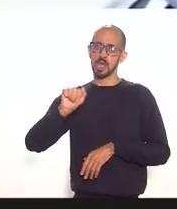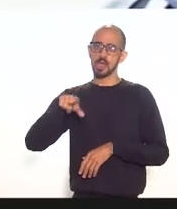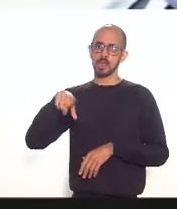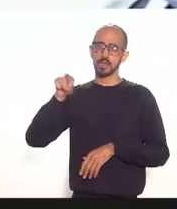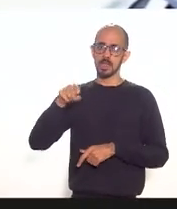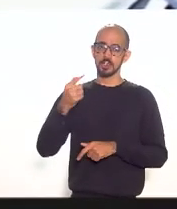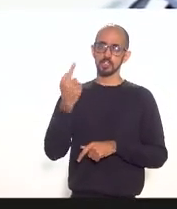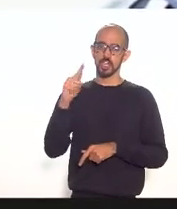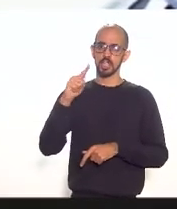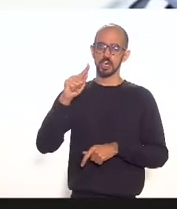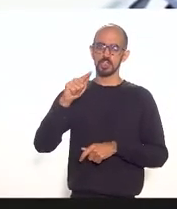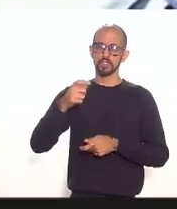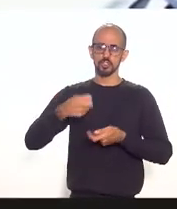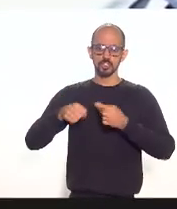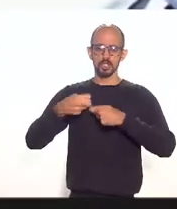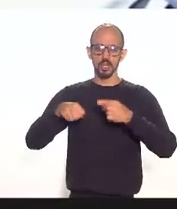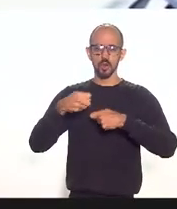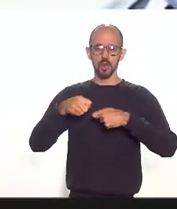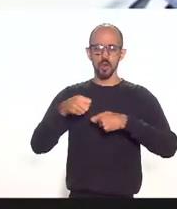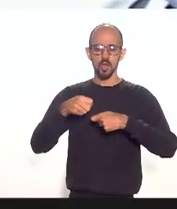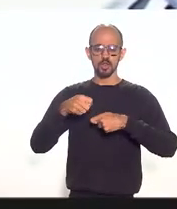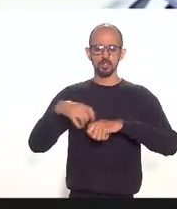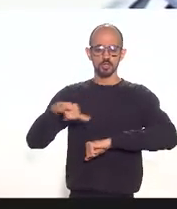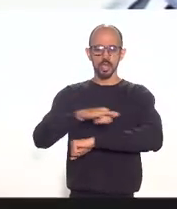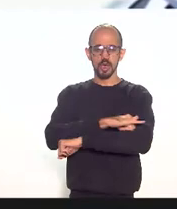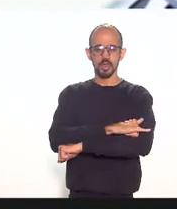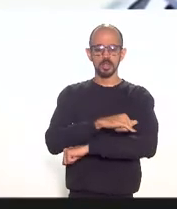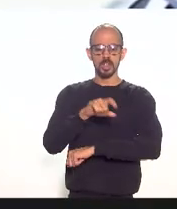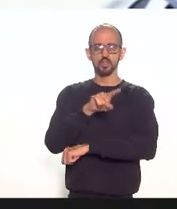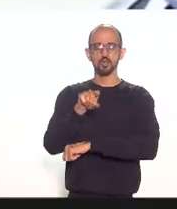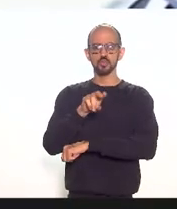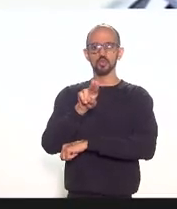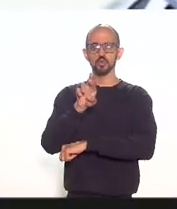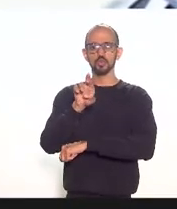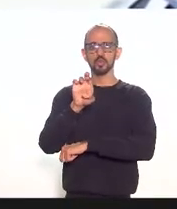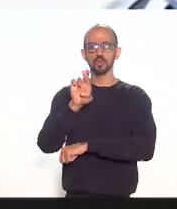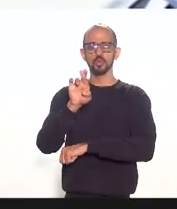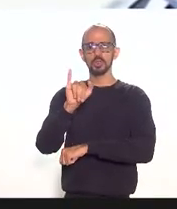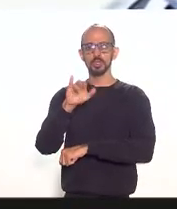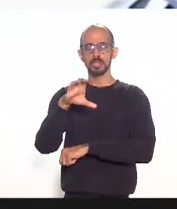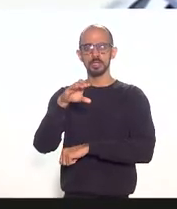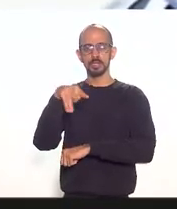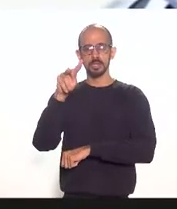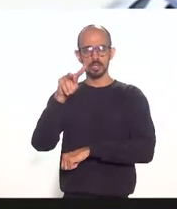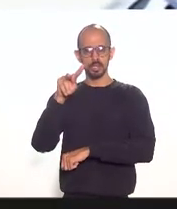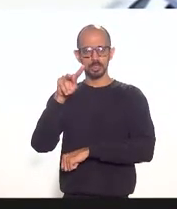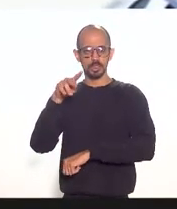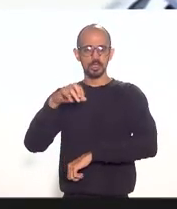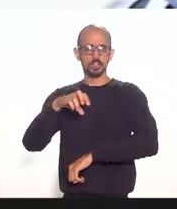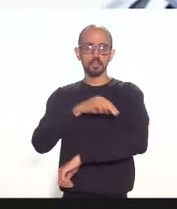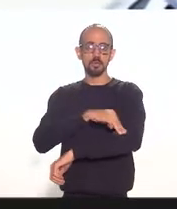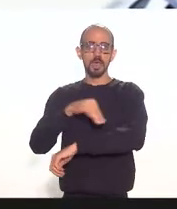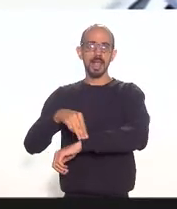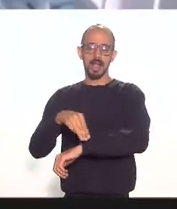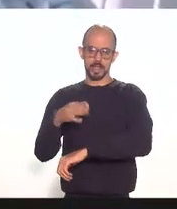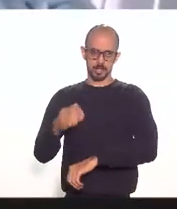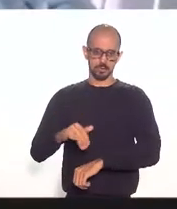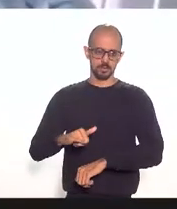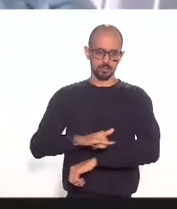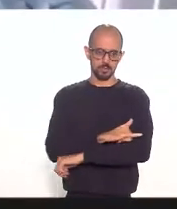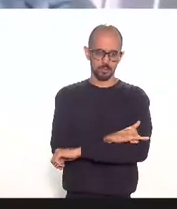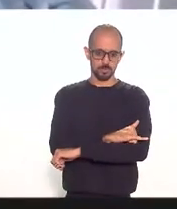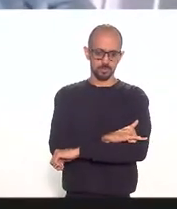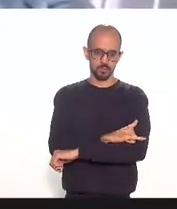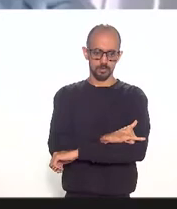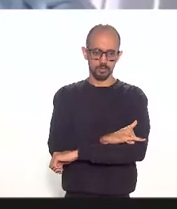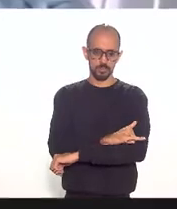aéreos da Zurique Airport Brasil Aeroporto de Macaé cinco minutos doutor obrigado Luiz Paulo só para